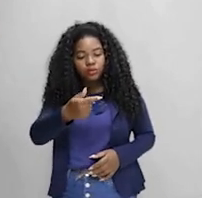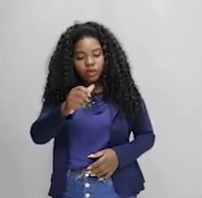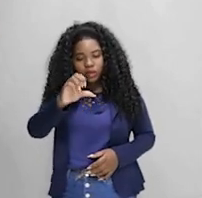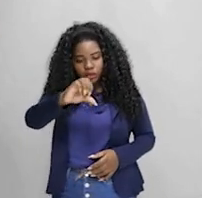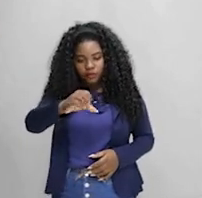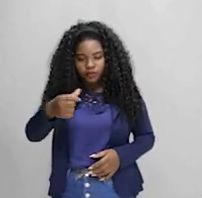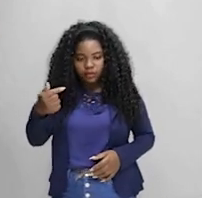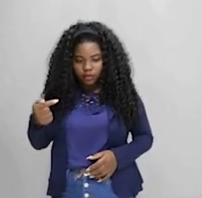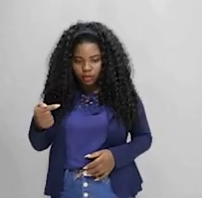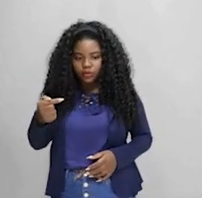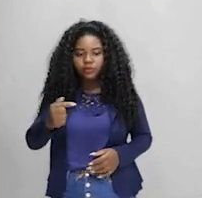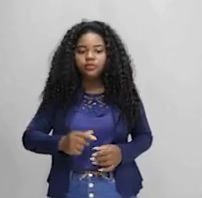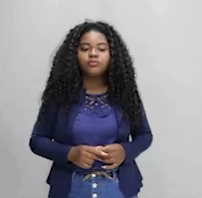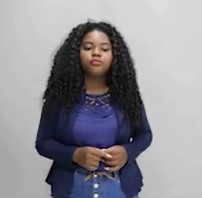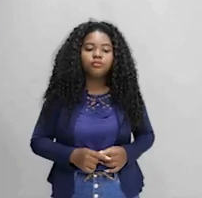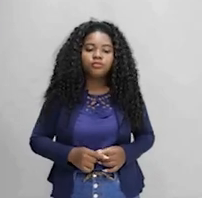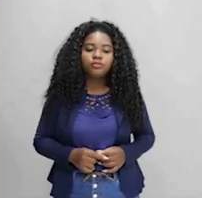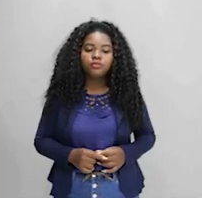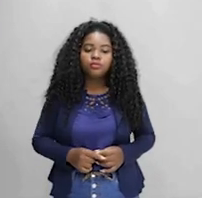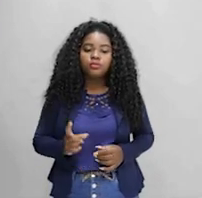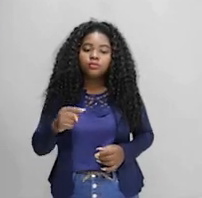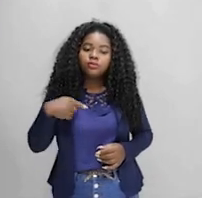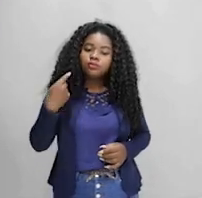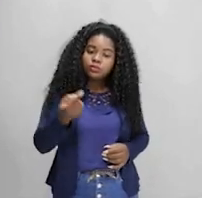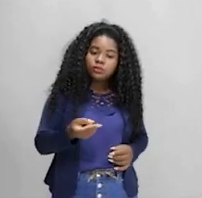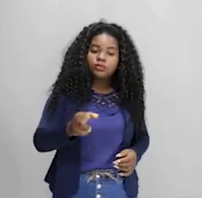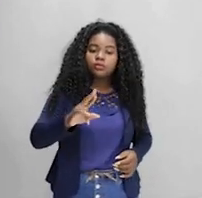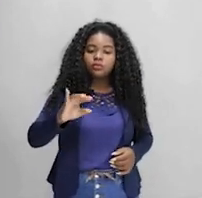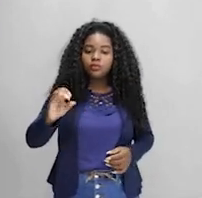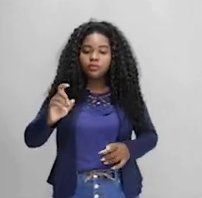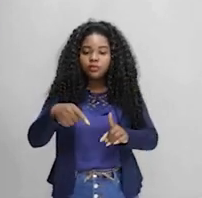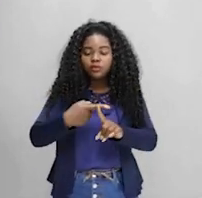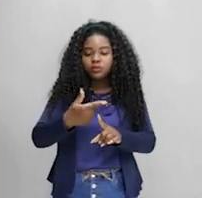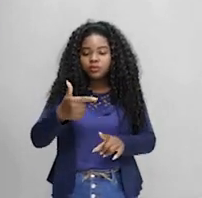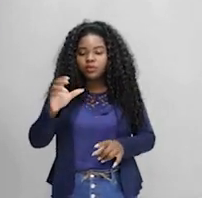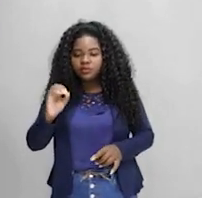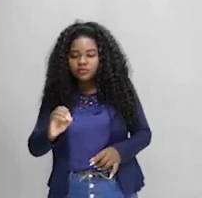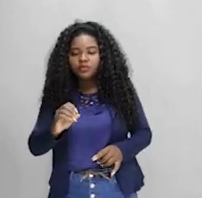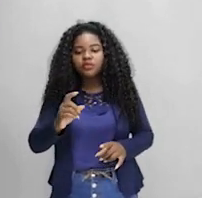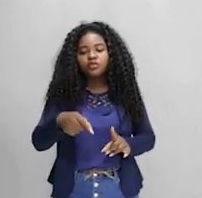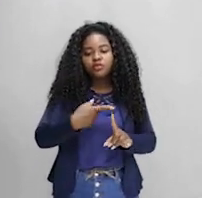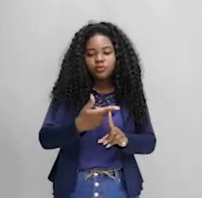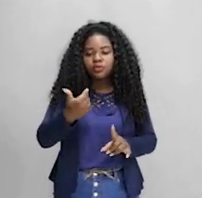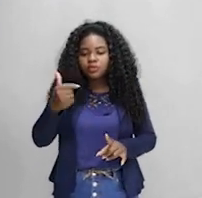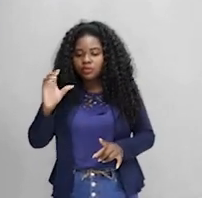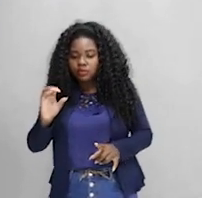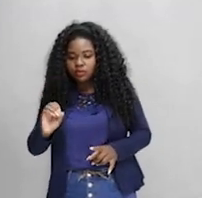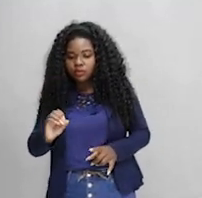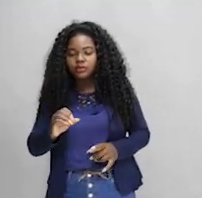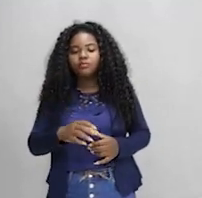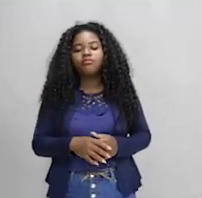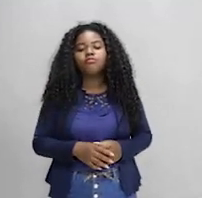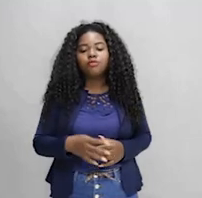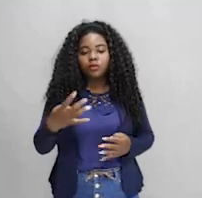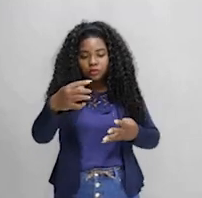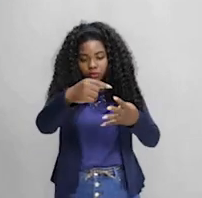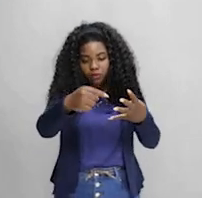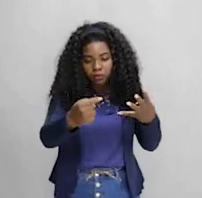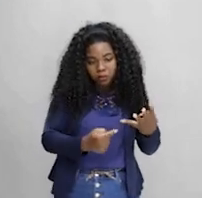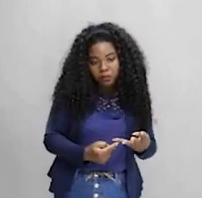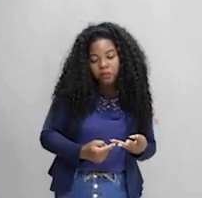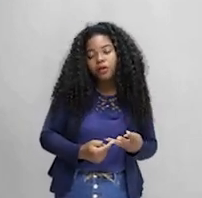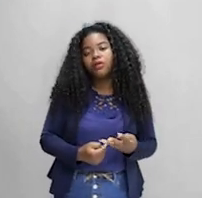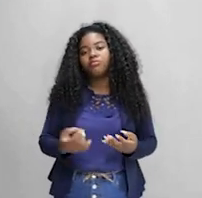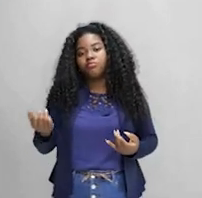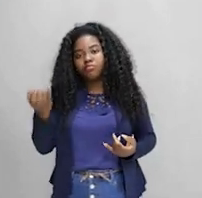Conferência muito importante. Depois vamos passar para a Rio mais 10 e a Rio mais 20. Desculpa. Quatro grandes conferências aí que vão